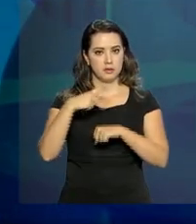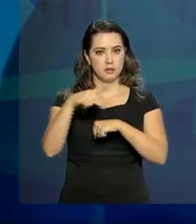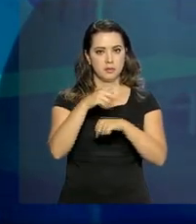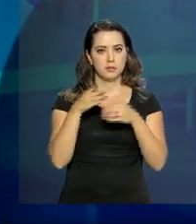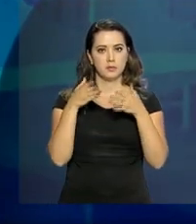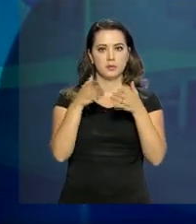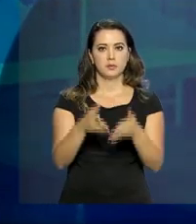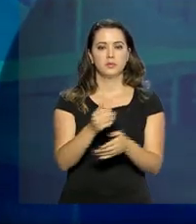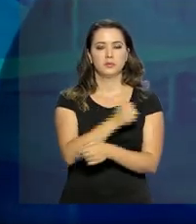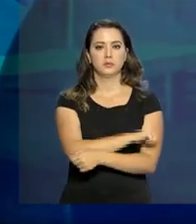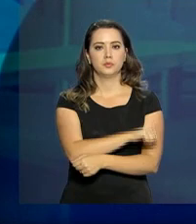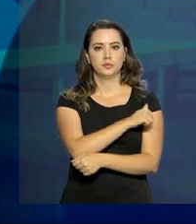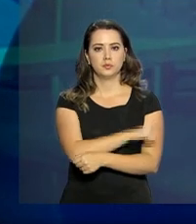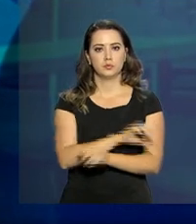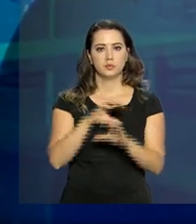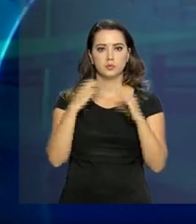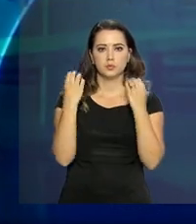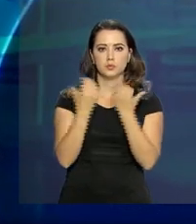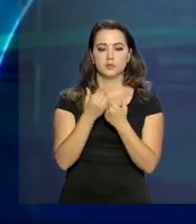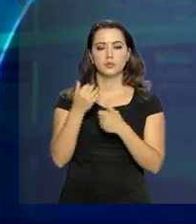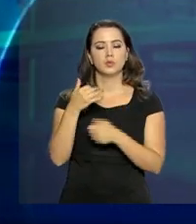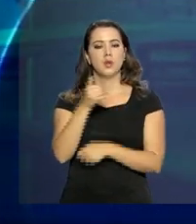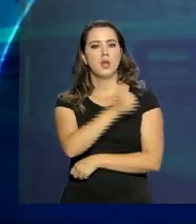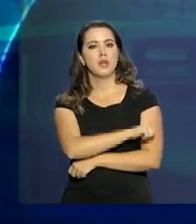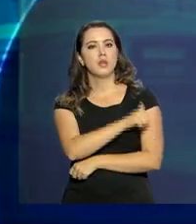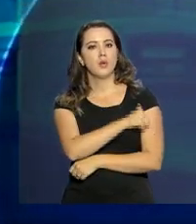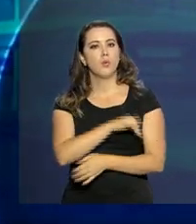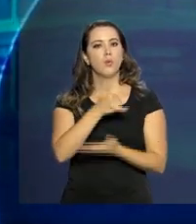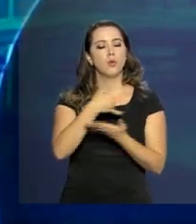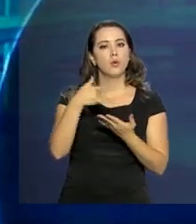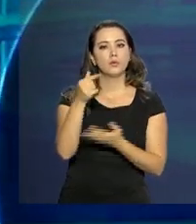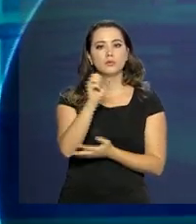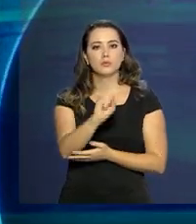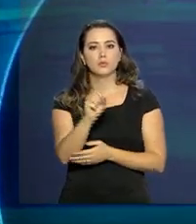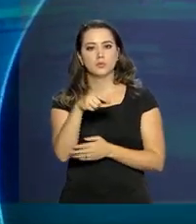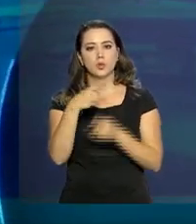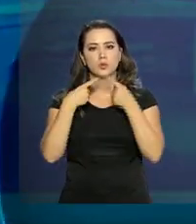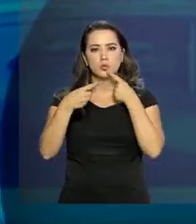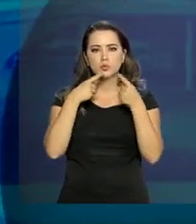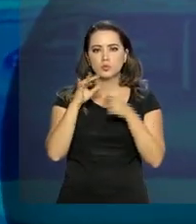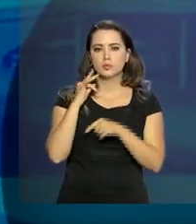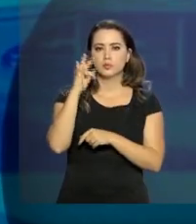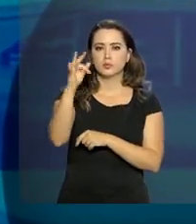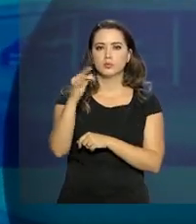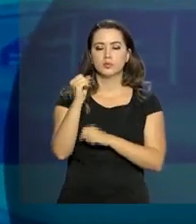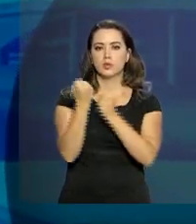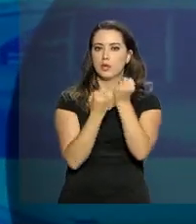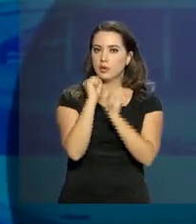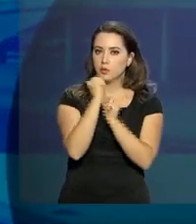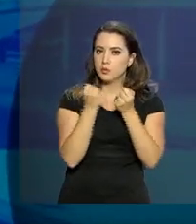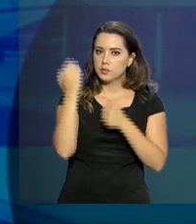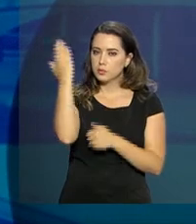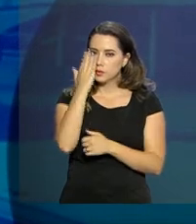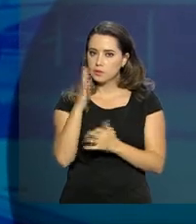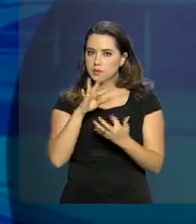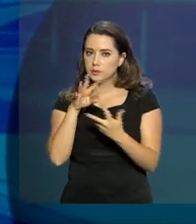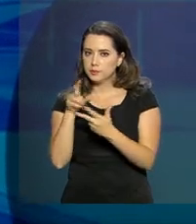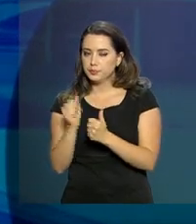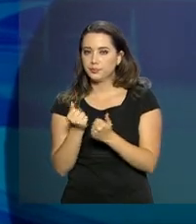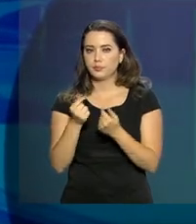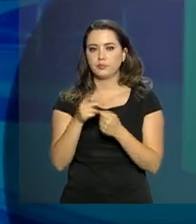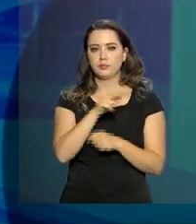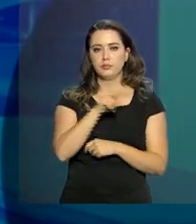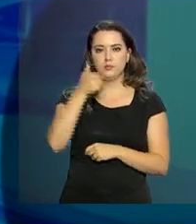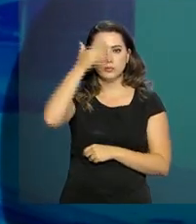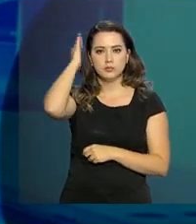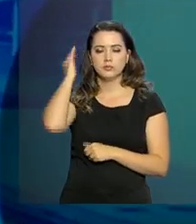países participam no Rio de Janeiro do Congresso Rio, Óleo e Gás, onde discutem o futuro da indústria no Brasil e no mundo. O